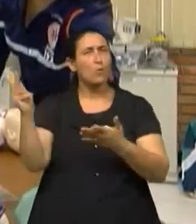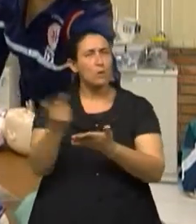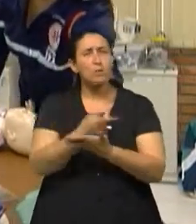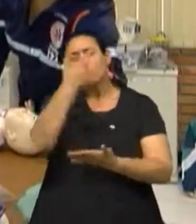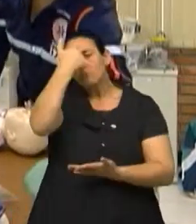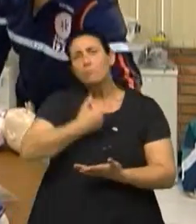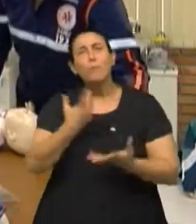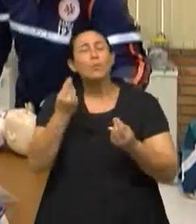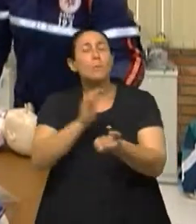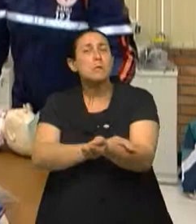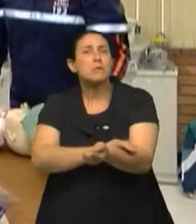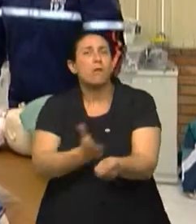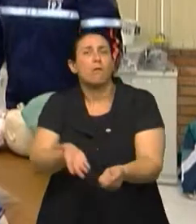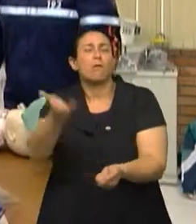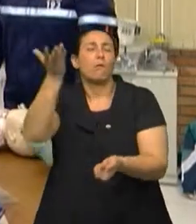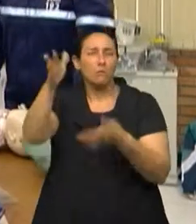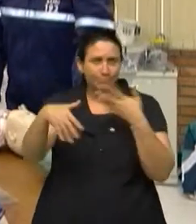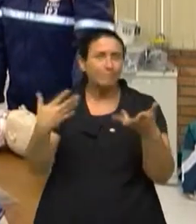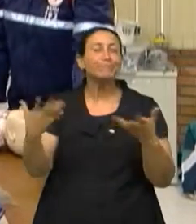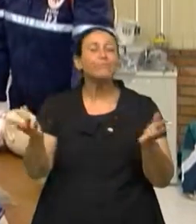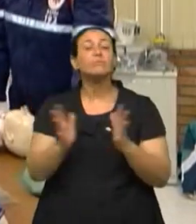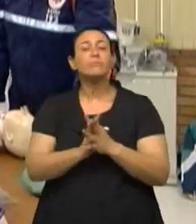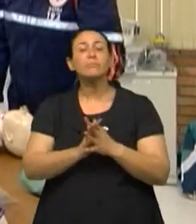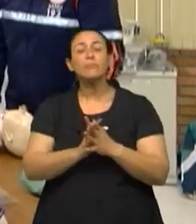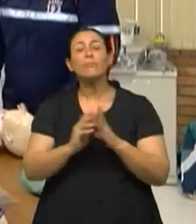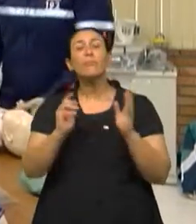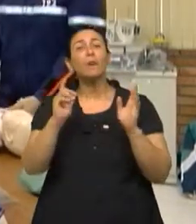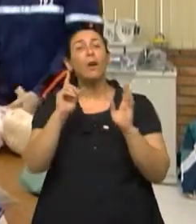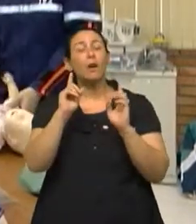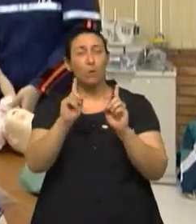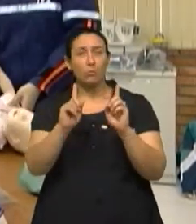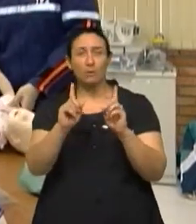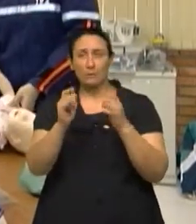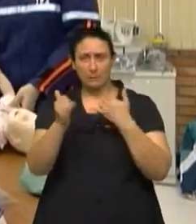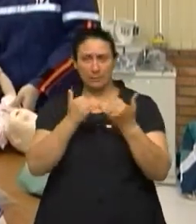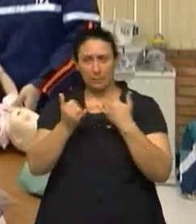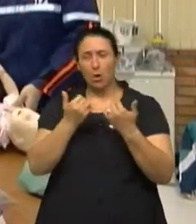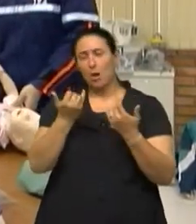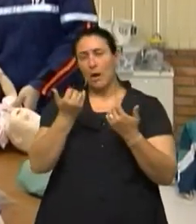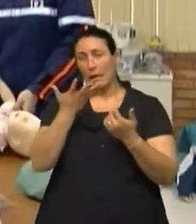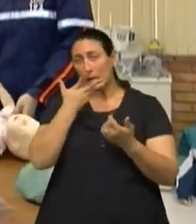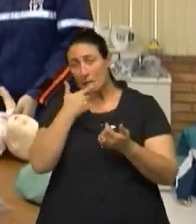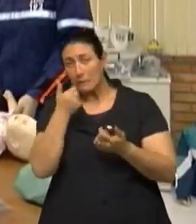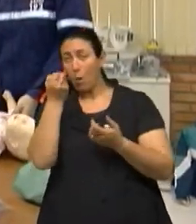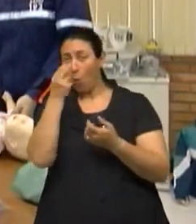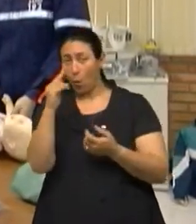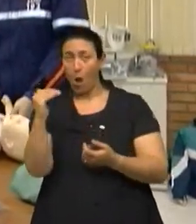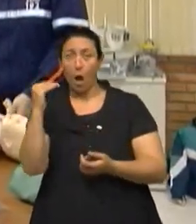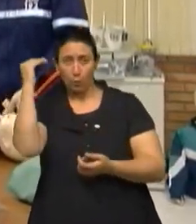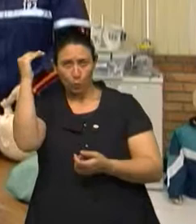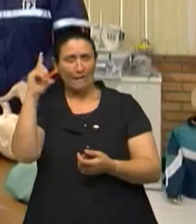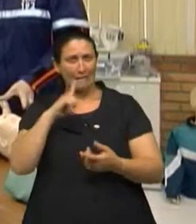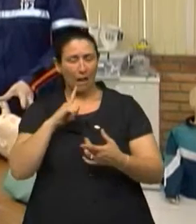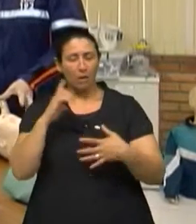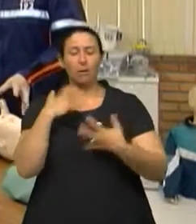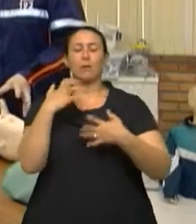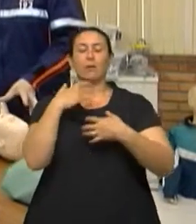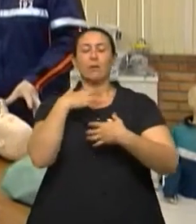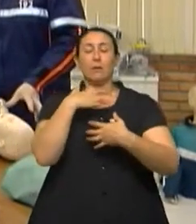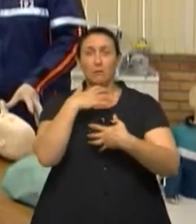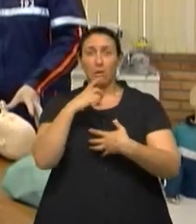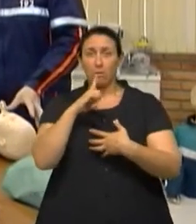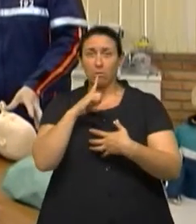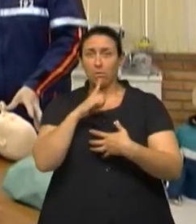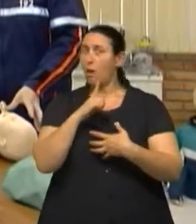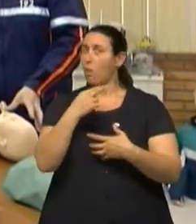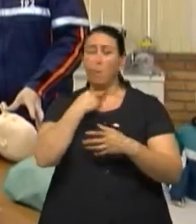comum. O que a gente vai fazer? Enquanto a criança ou o adulto está tendo as contraturas musculares, a gente não vai